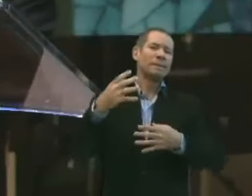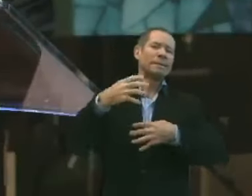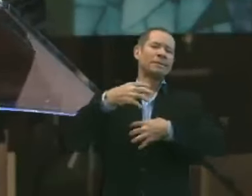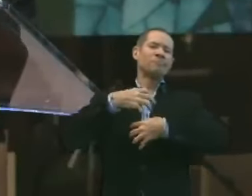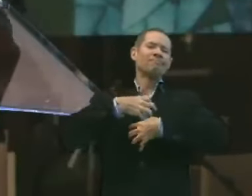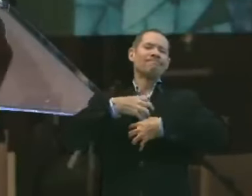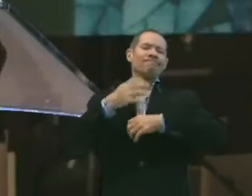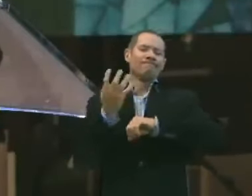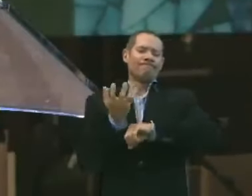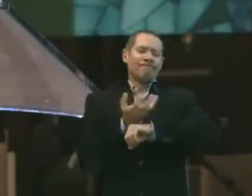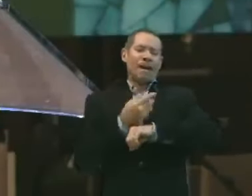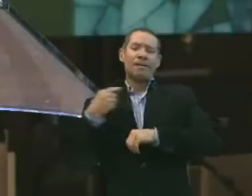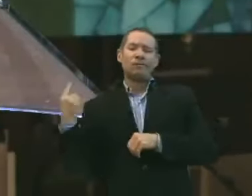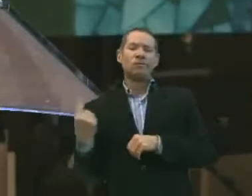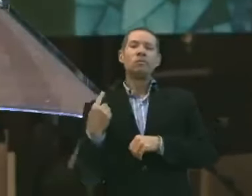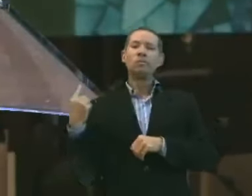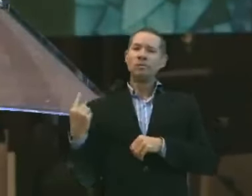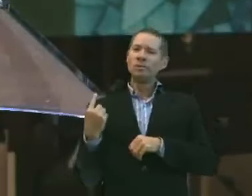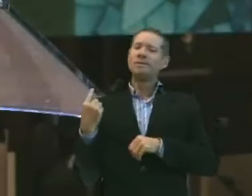sozinhas.